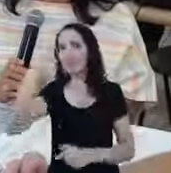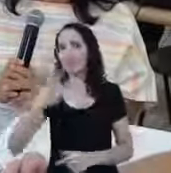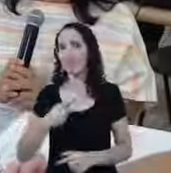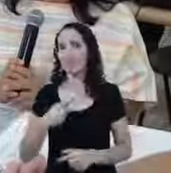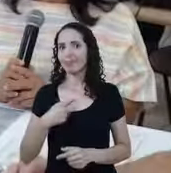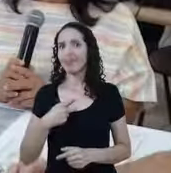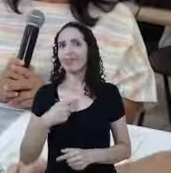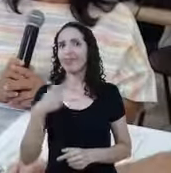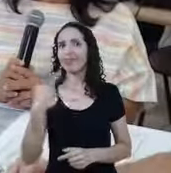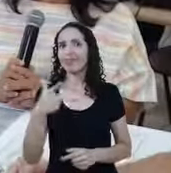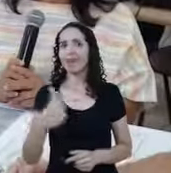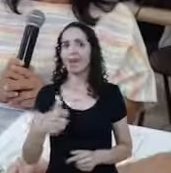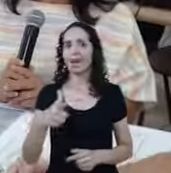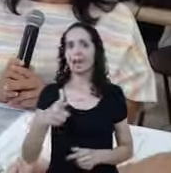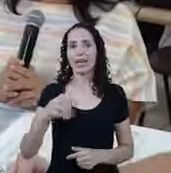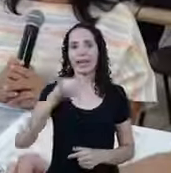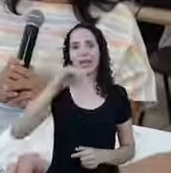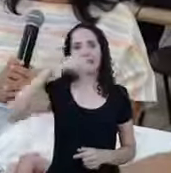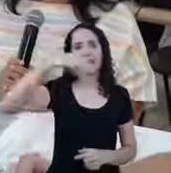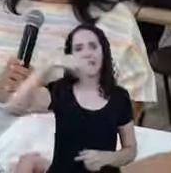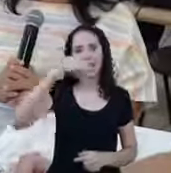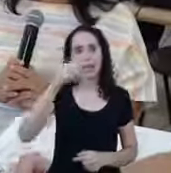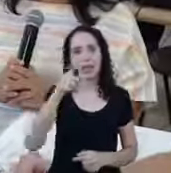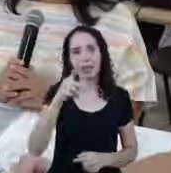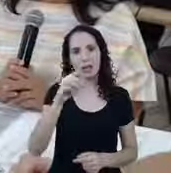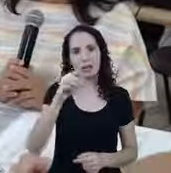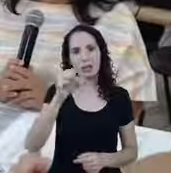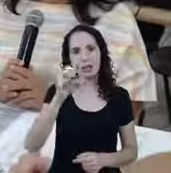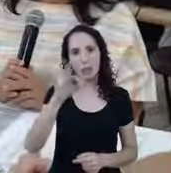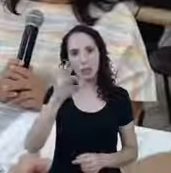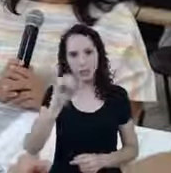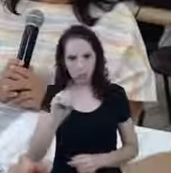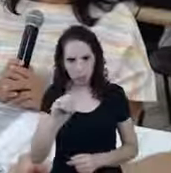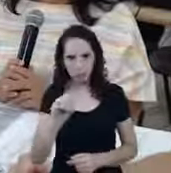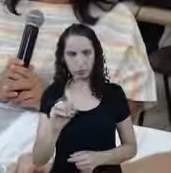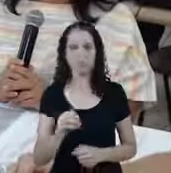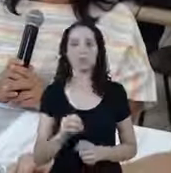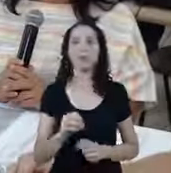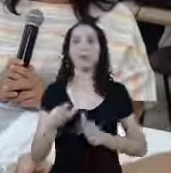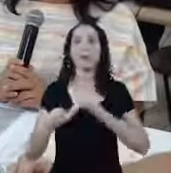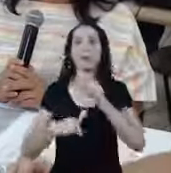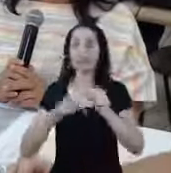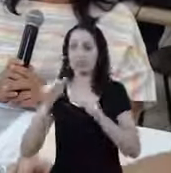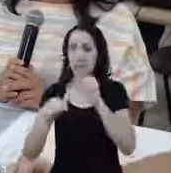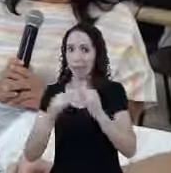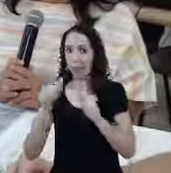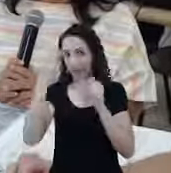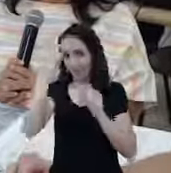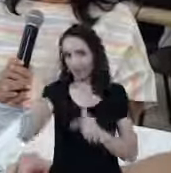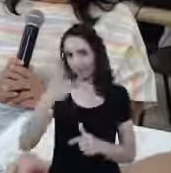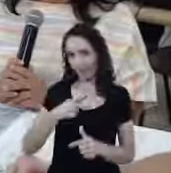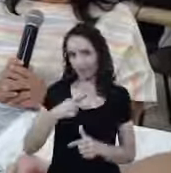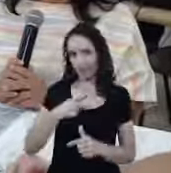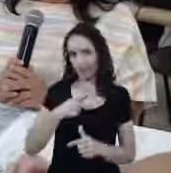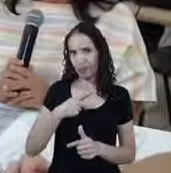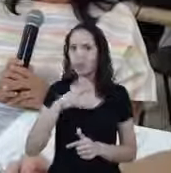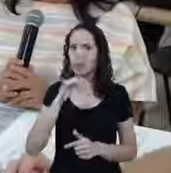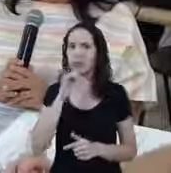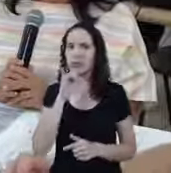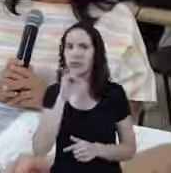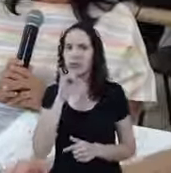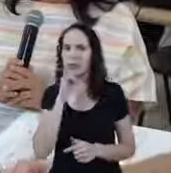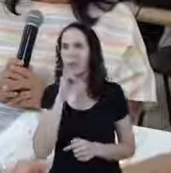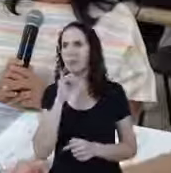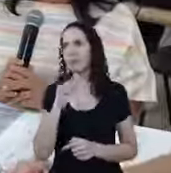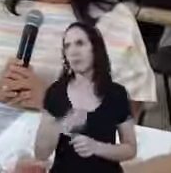recolhe os impostos Ela não contribui para INSS De maneira obrigatória Então, esse trabalhador informal E eu estou usando o exemplo do diarista Mas pode